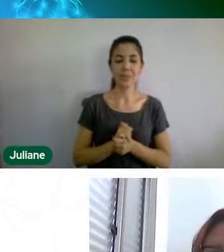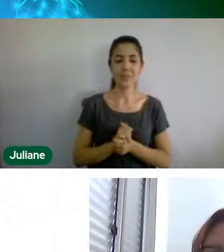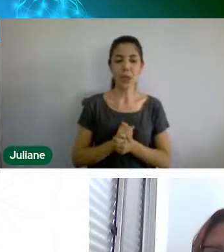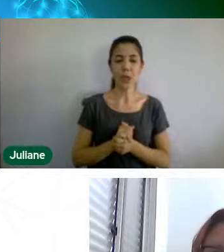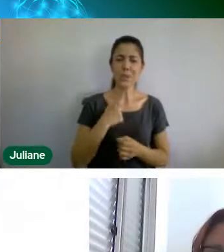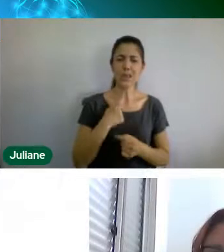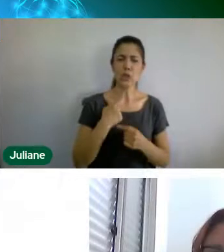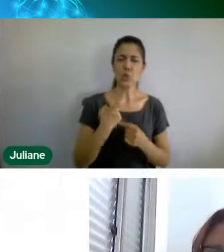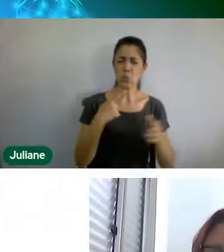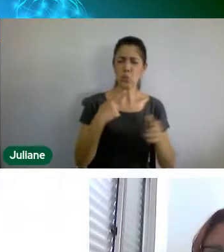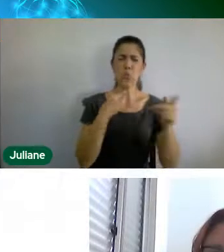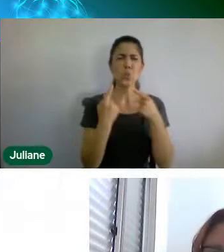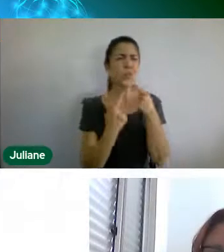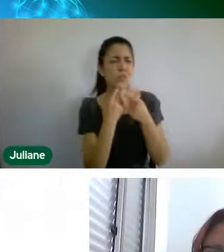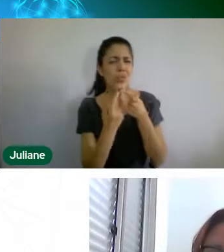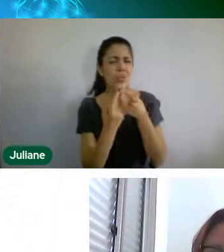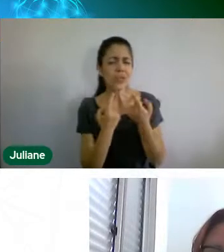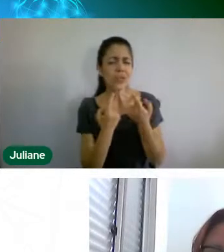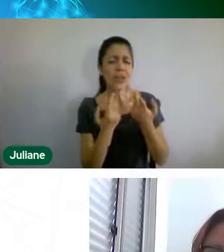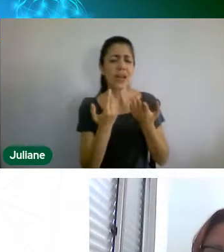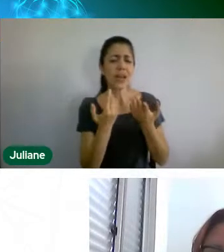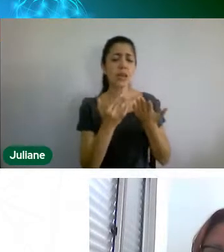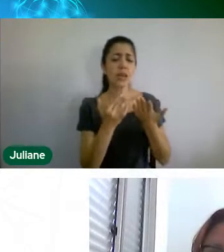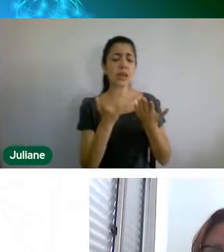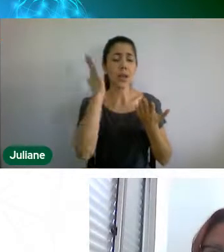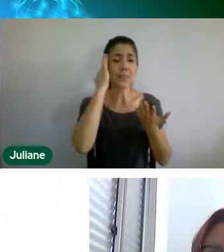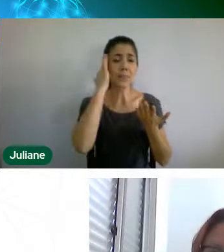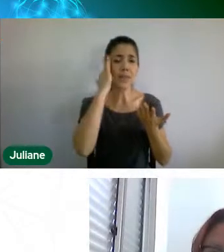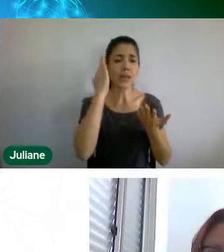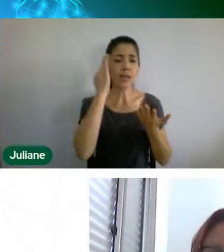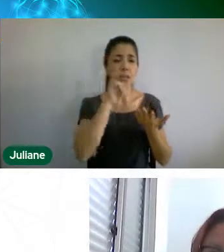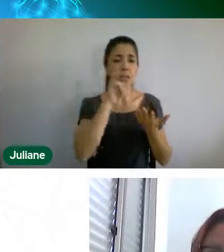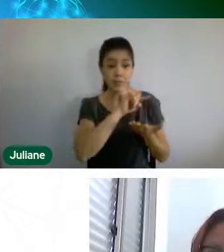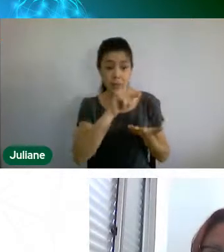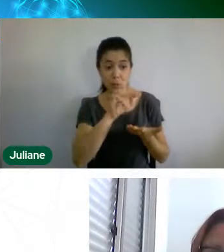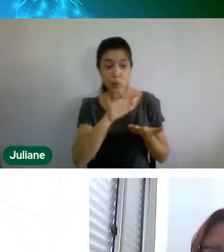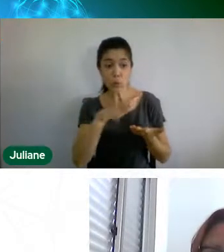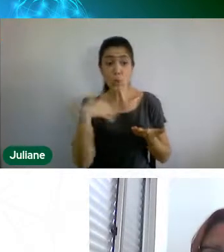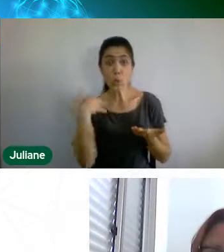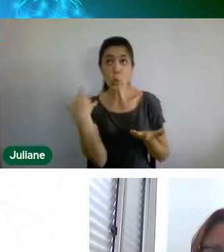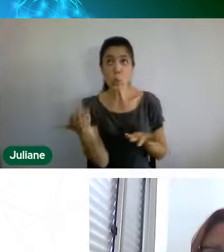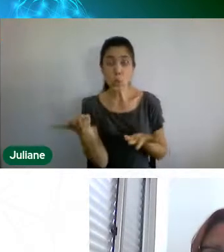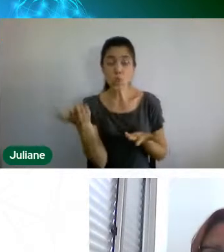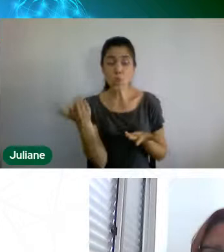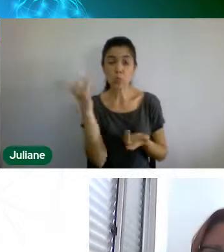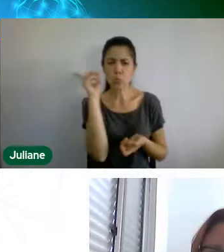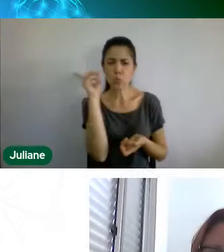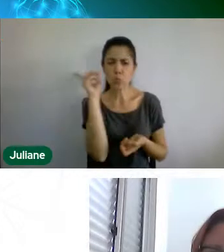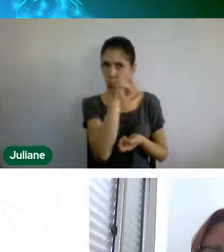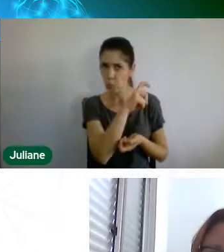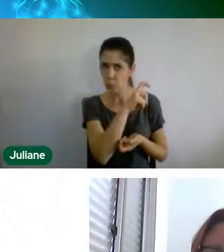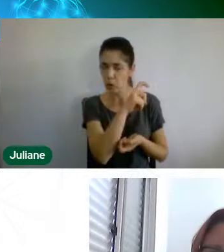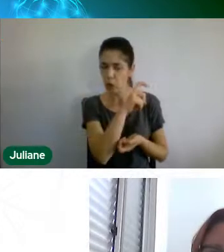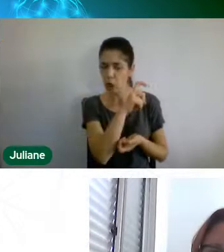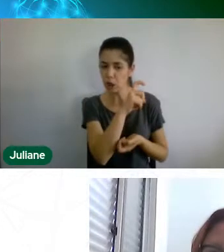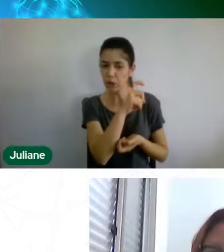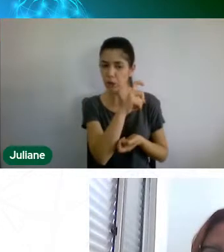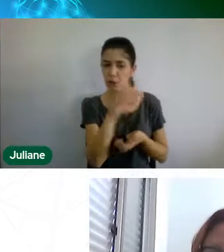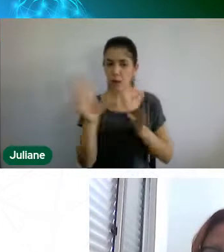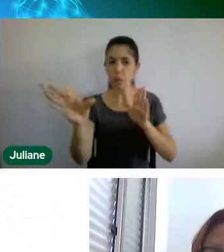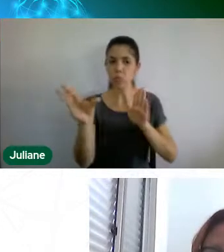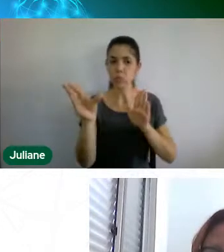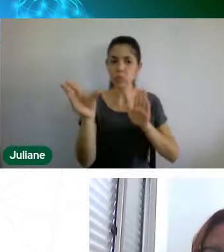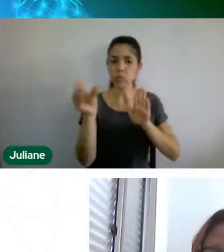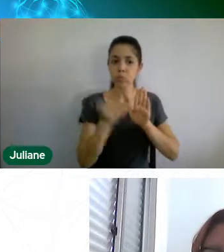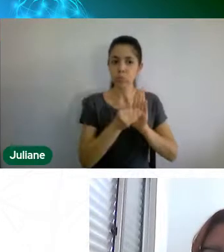vocês viram durante esse projeto da inserção do tema nas, como diz a Política Nacional, da inserção da questão